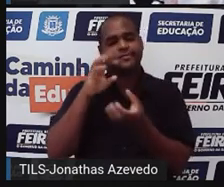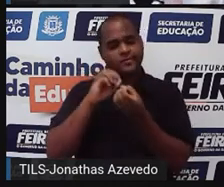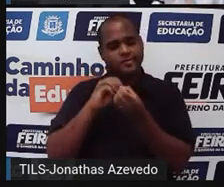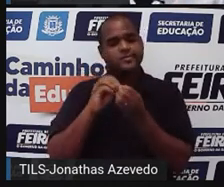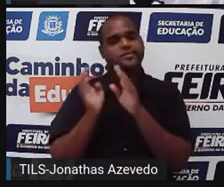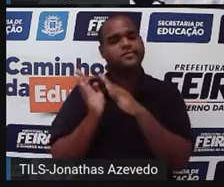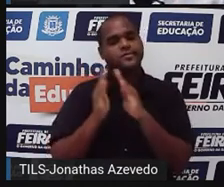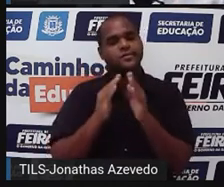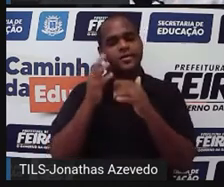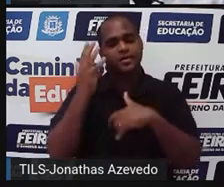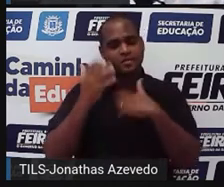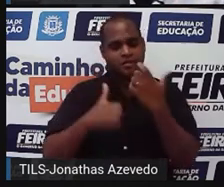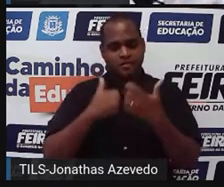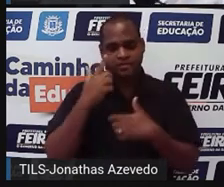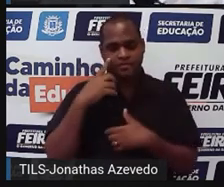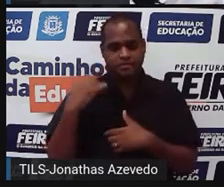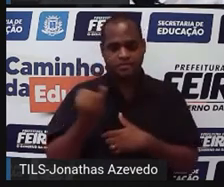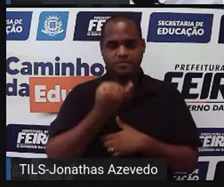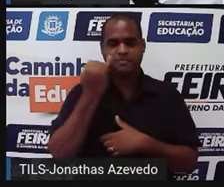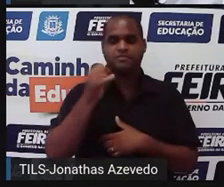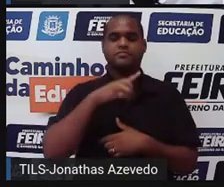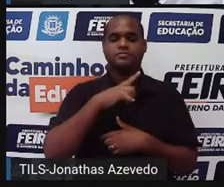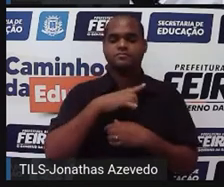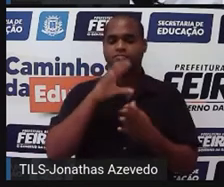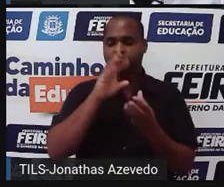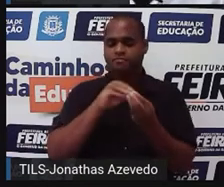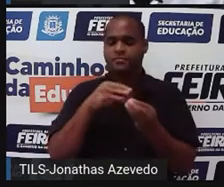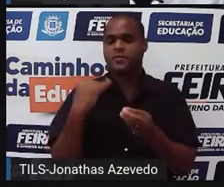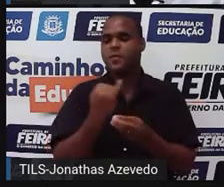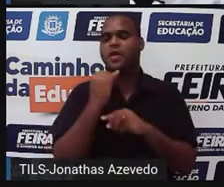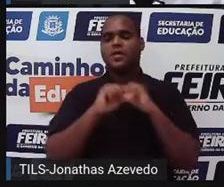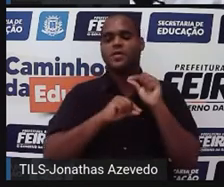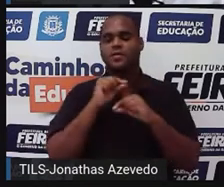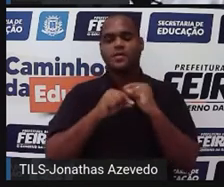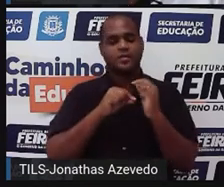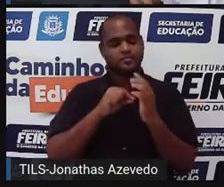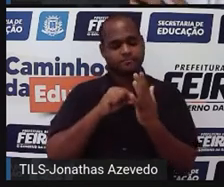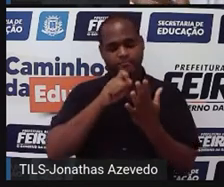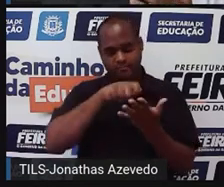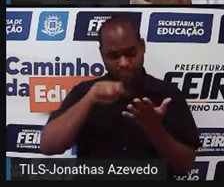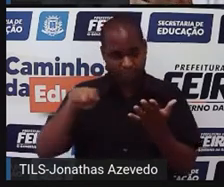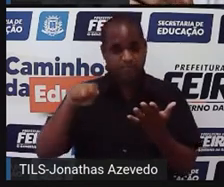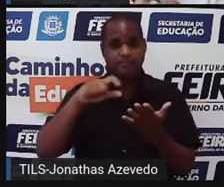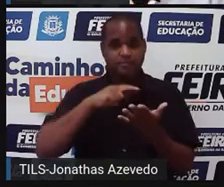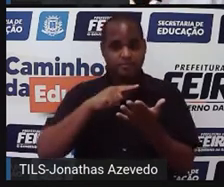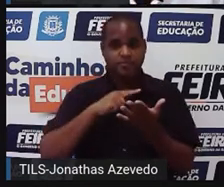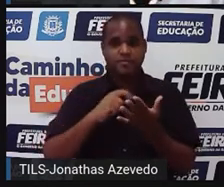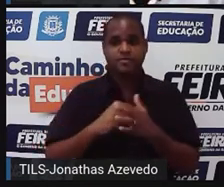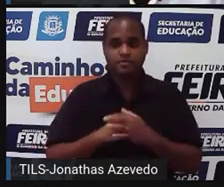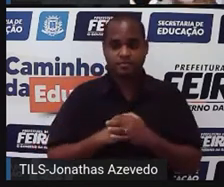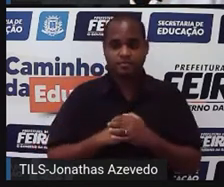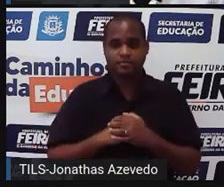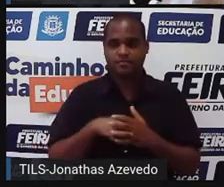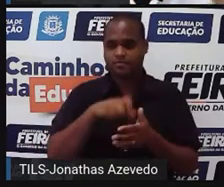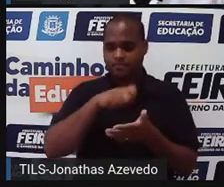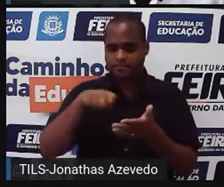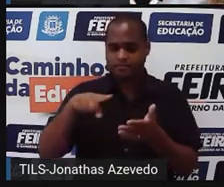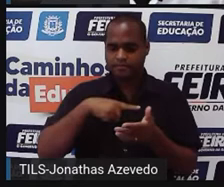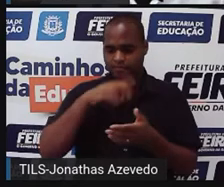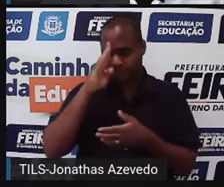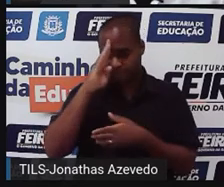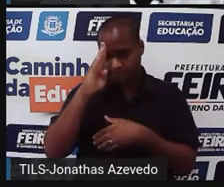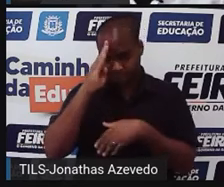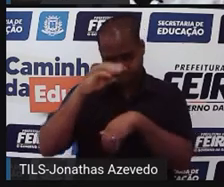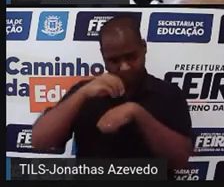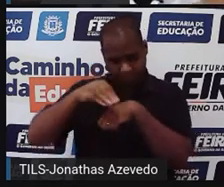leitura com atenção, é muito interessante a gente fazer o quê? Anotar, né? Anotar as principais